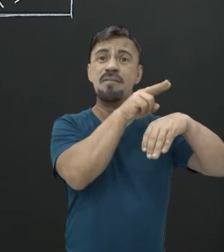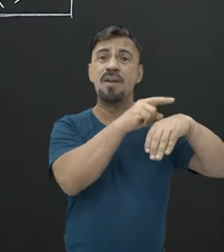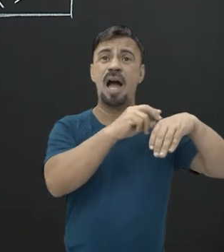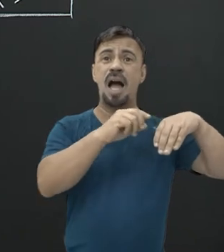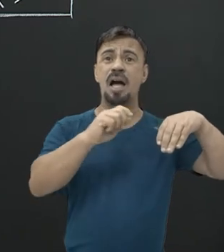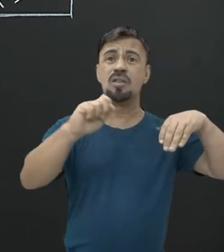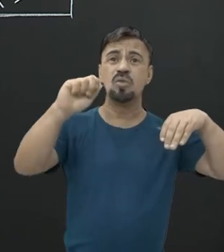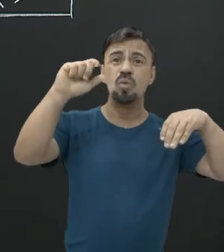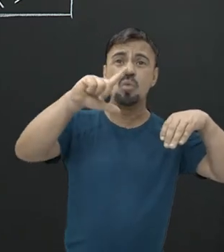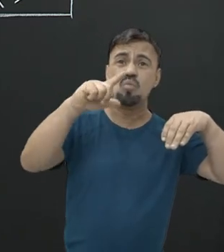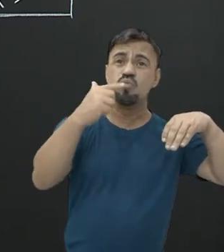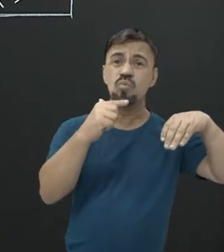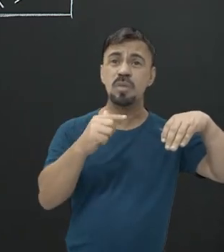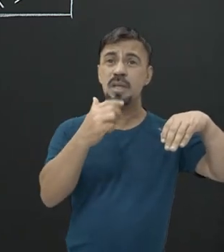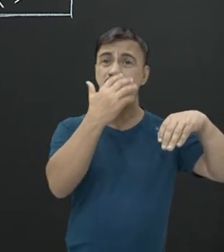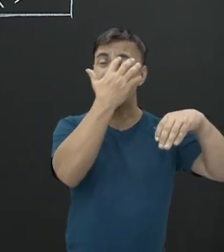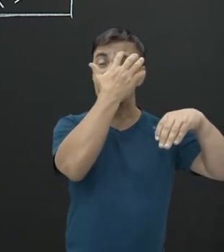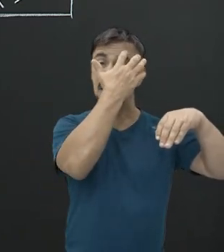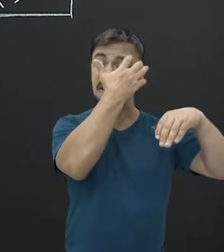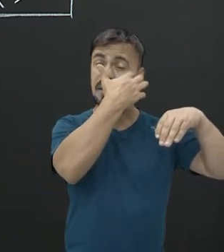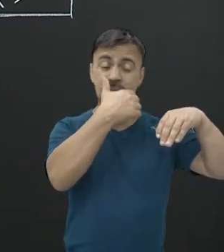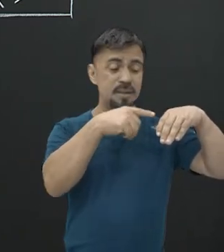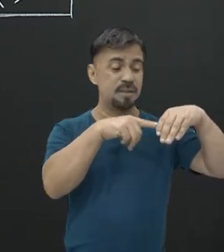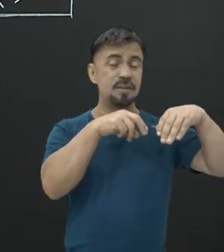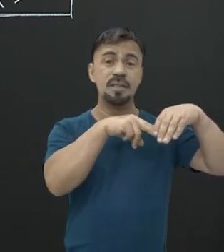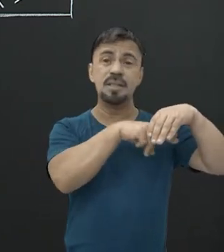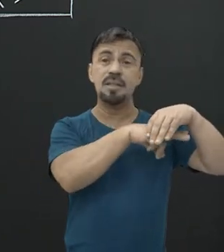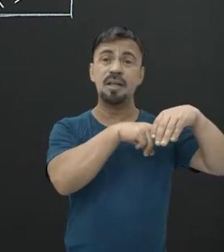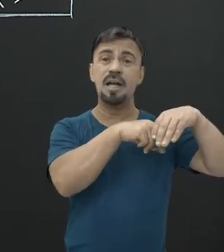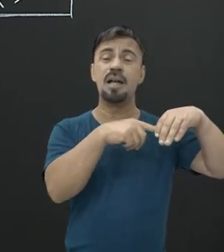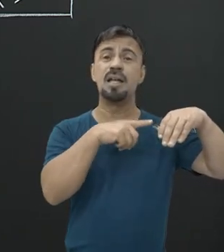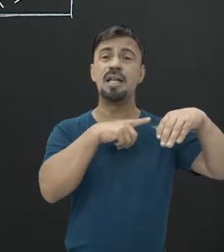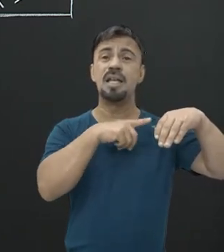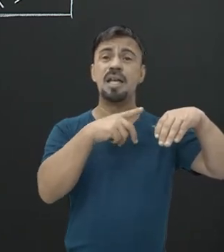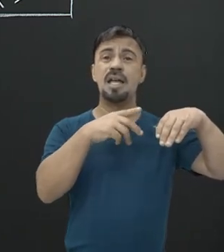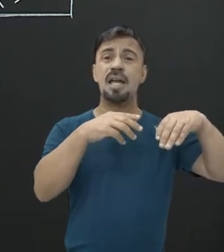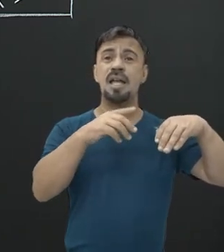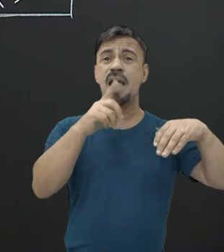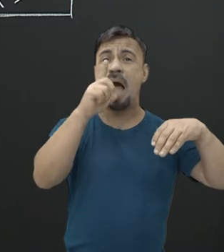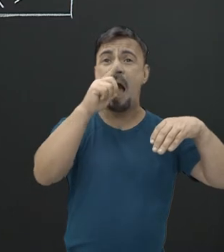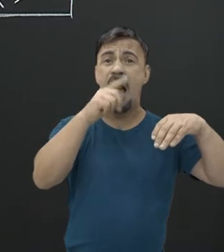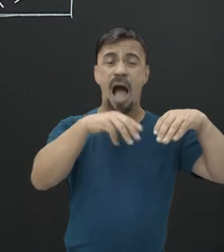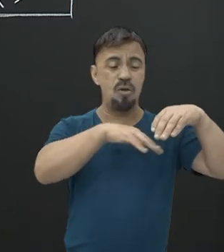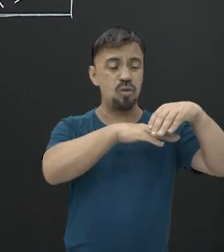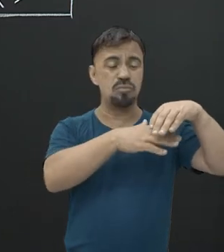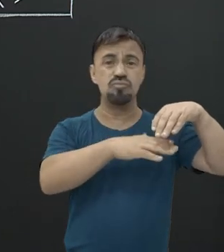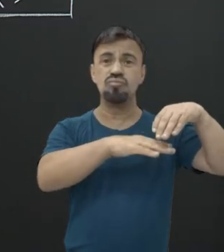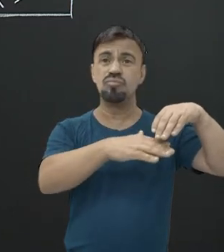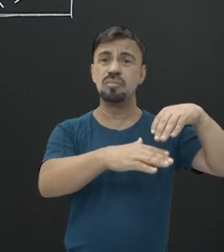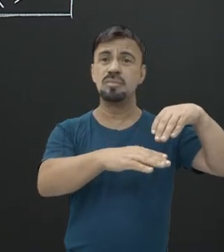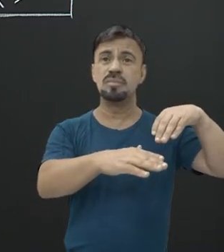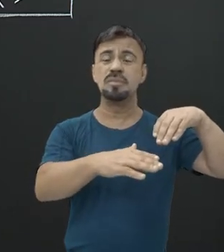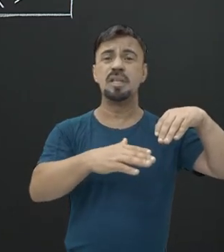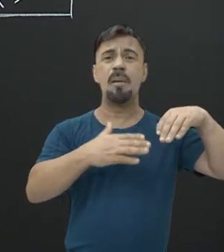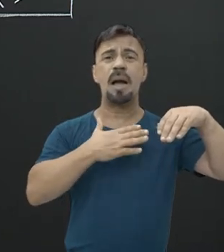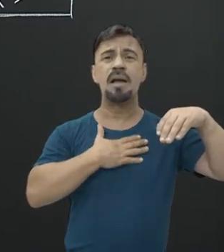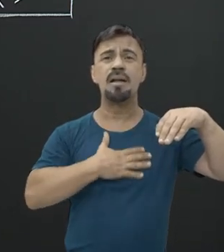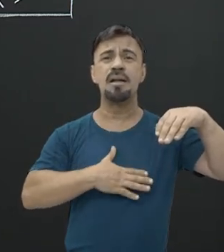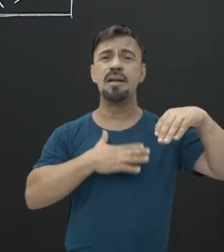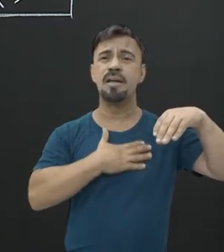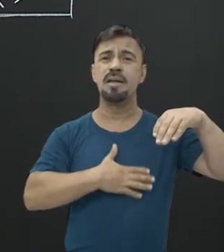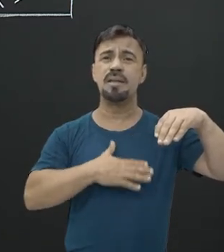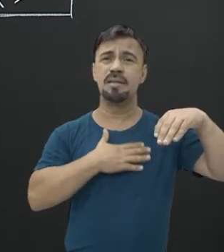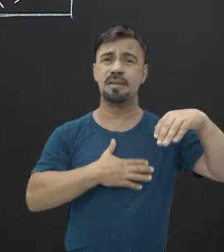luz, úmido. É muito comum fósseis em ambiente aquático, porque a decomposição fica mais lenta. Então, imagina,